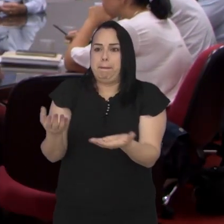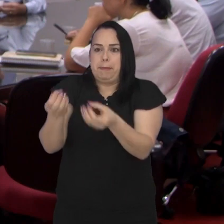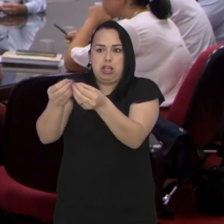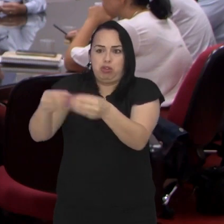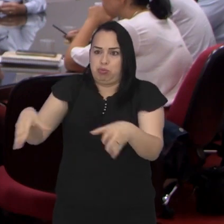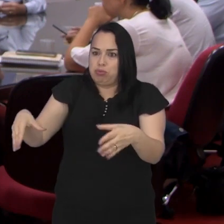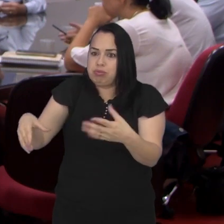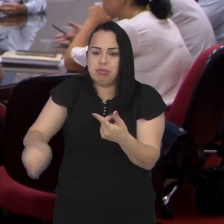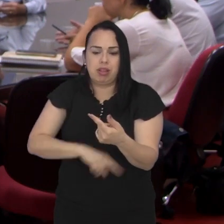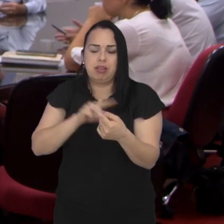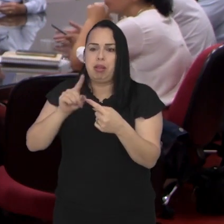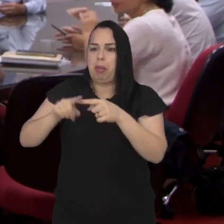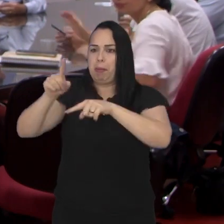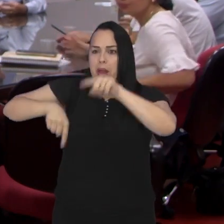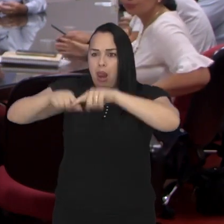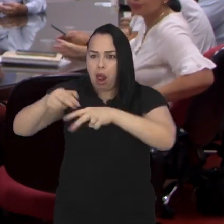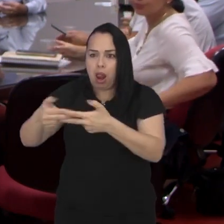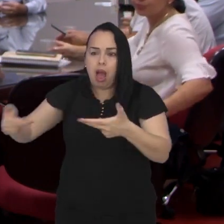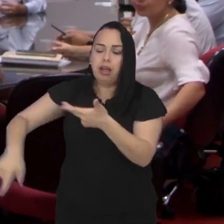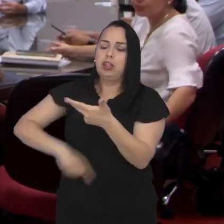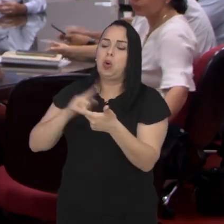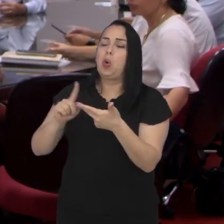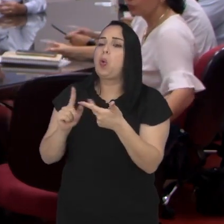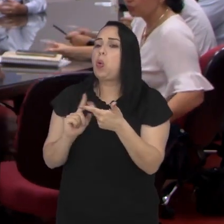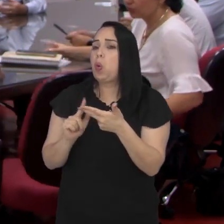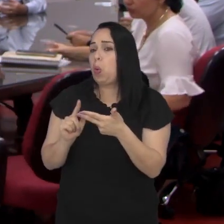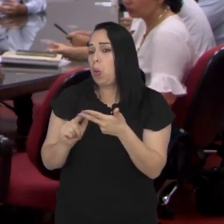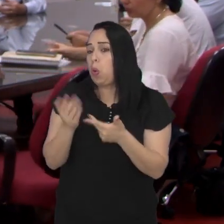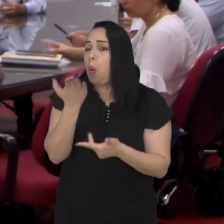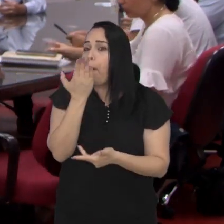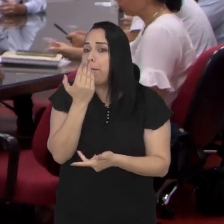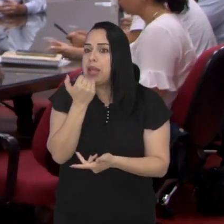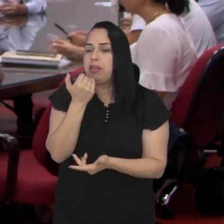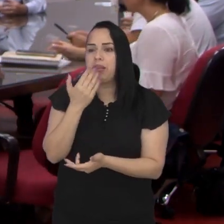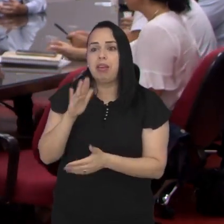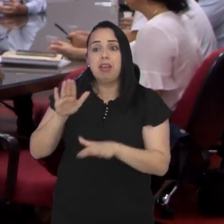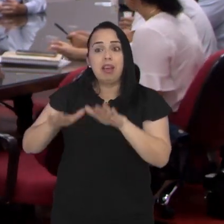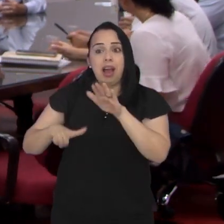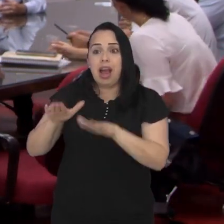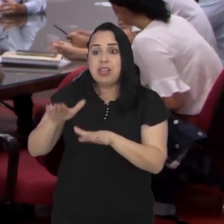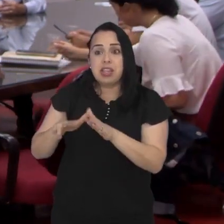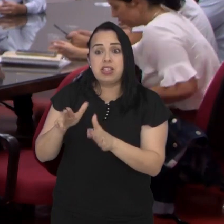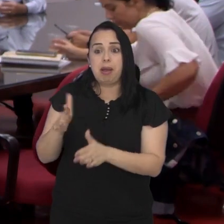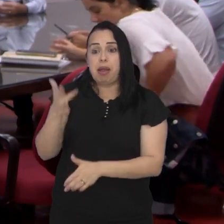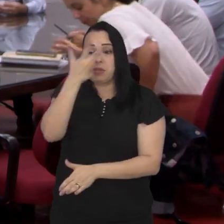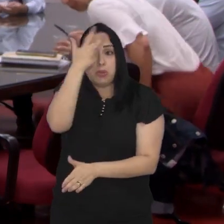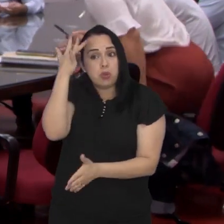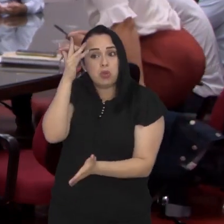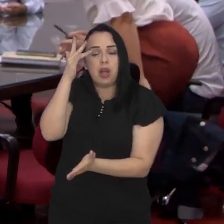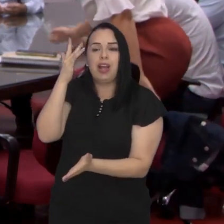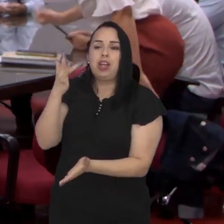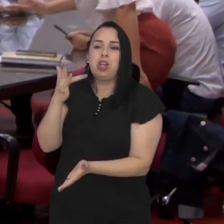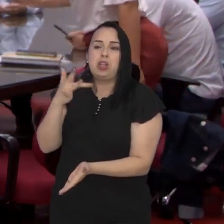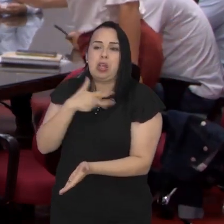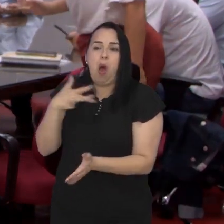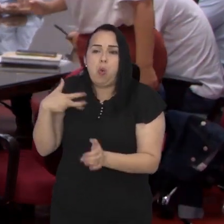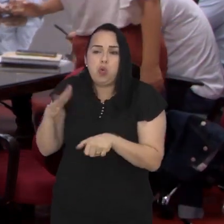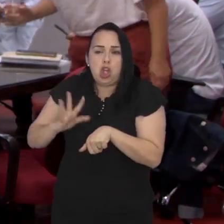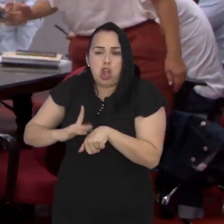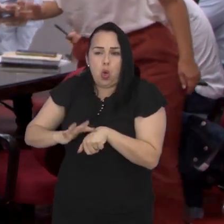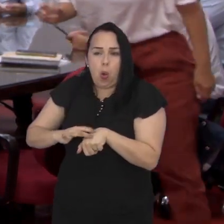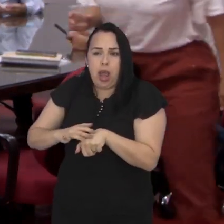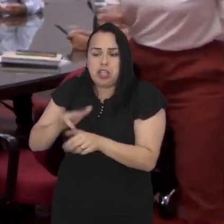eletromérgicos, perdendo os seus mantimentos, passando as noites, às vezes, com pessoas doentes, casos